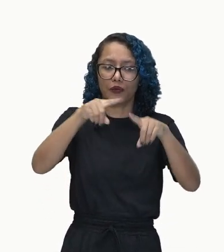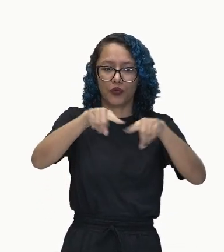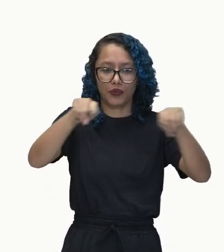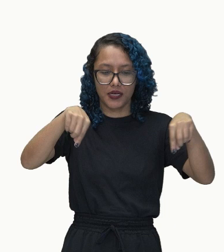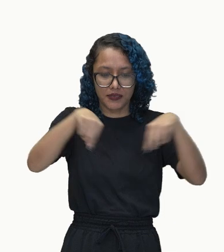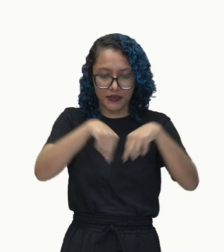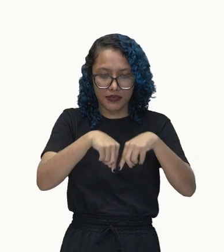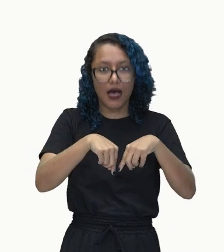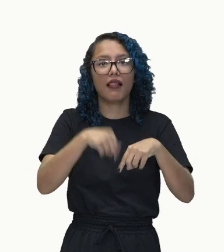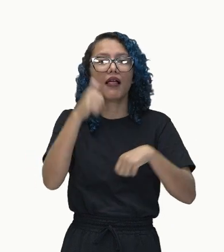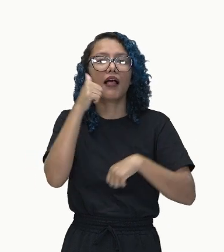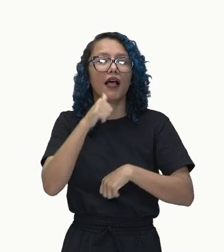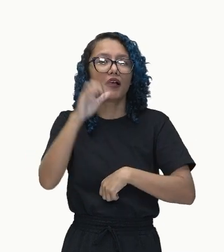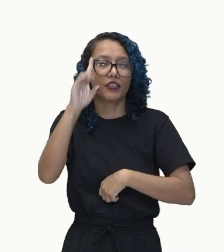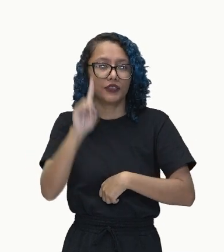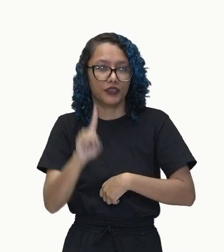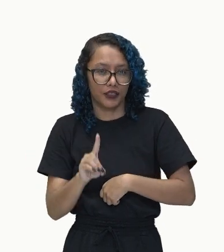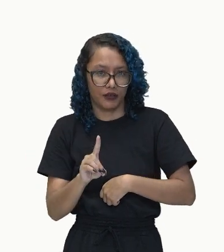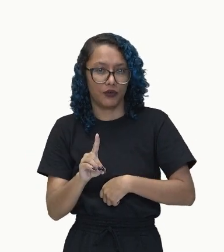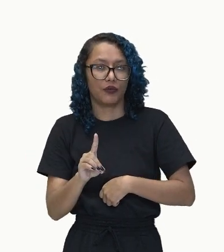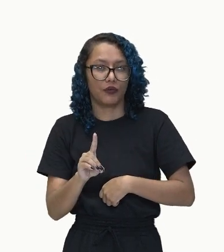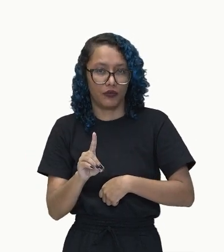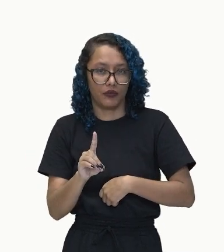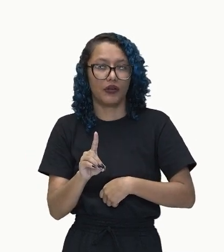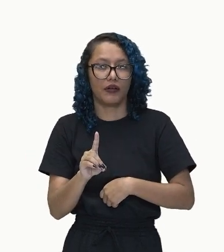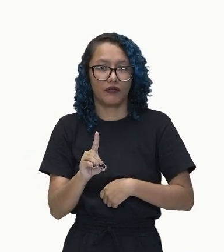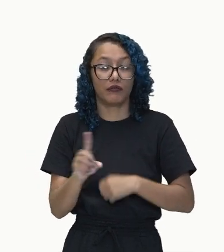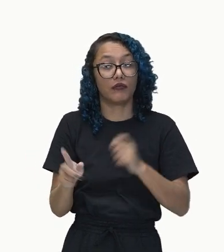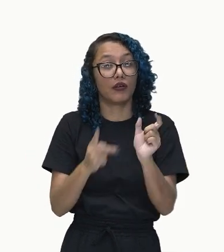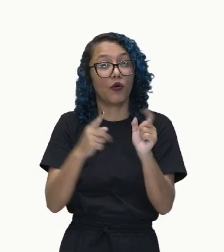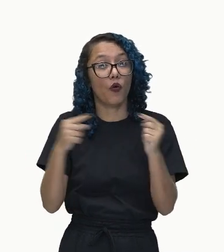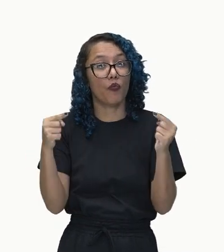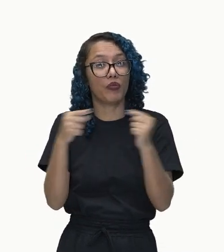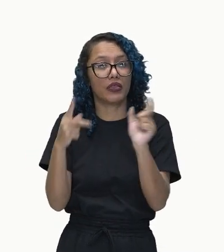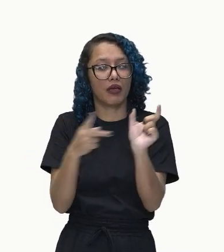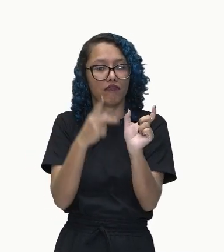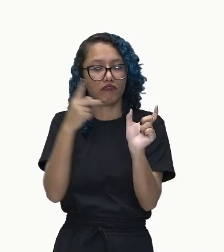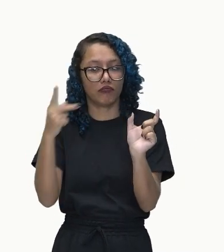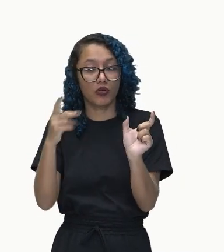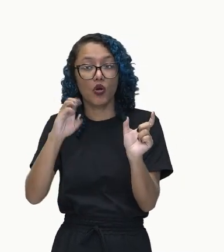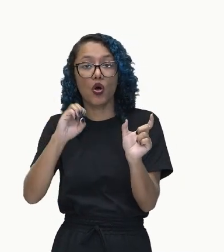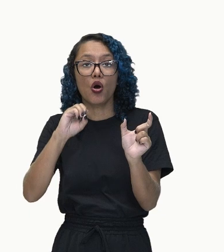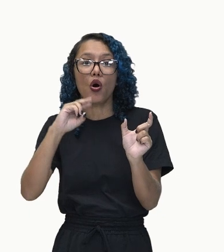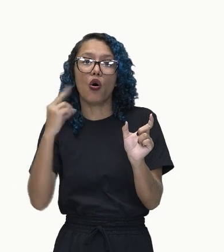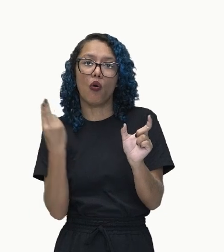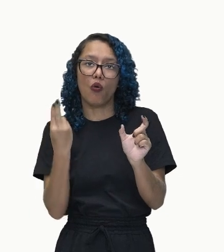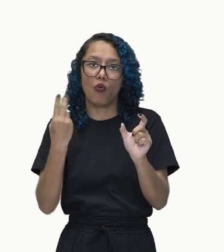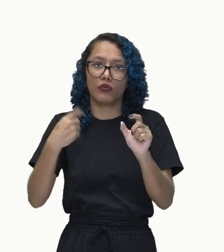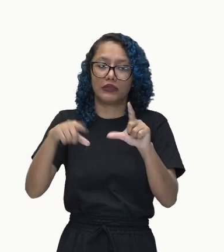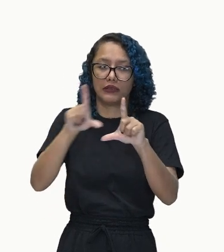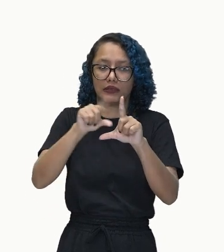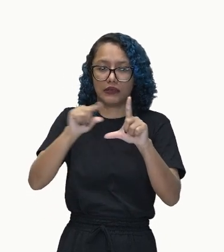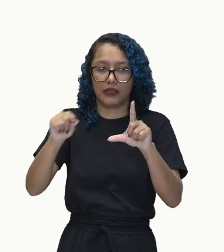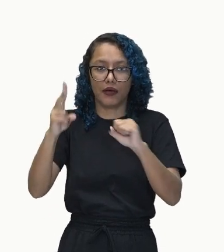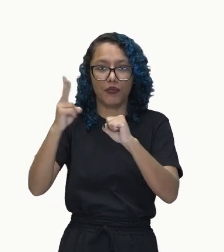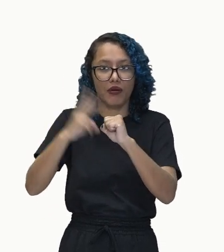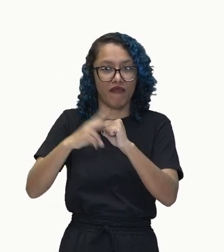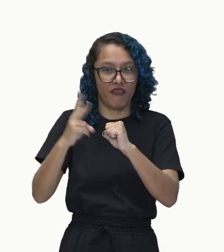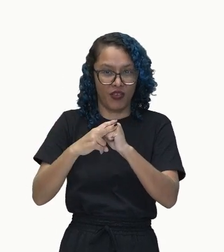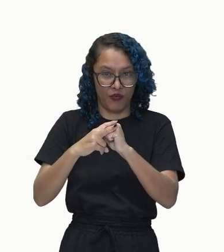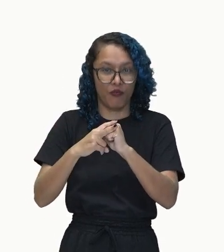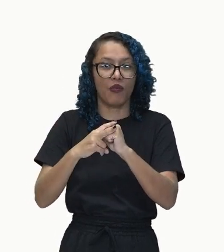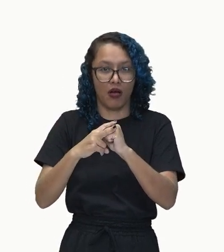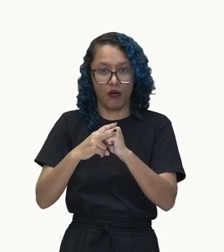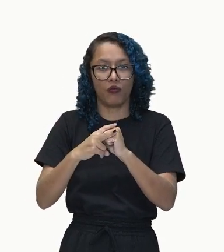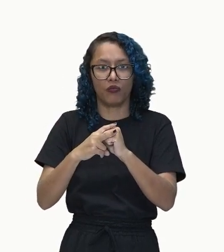predicado. O sintagma verbal. Ó. Que eles estão na